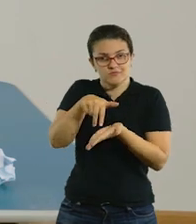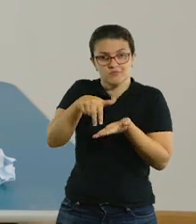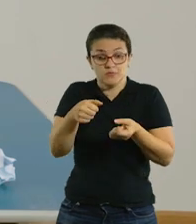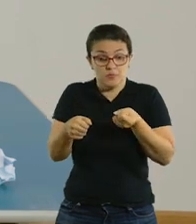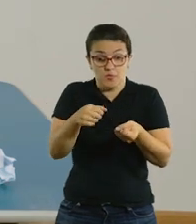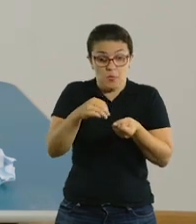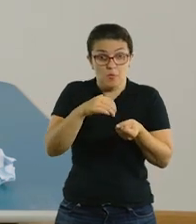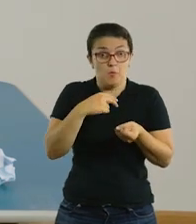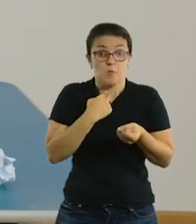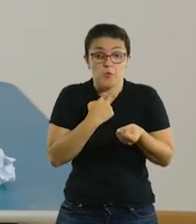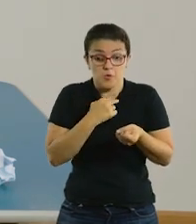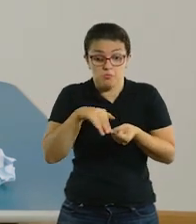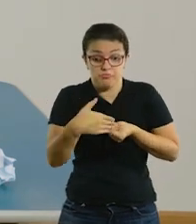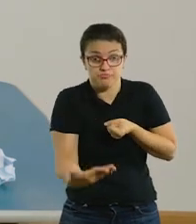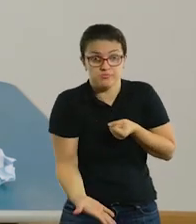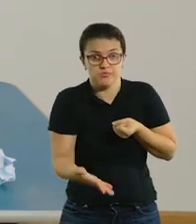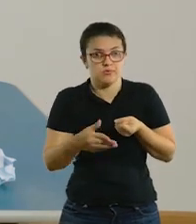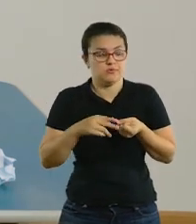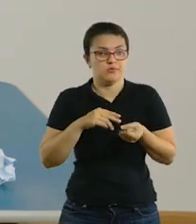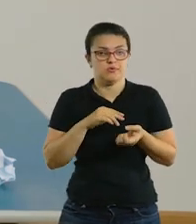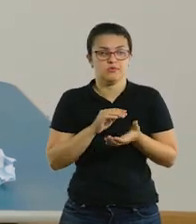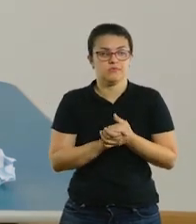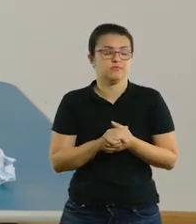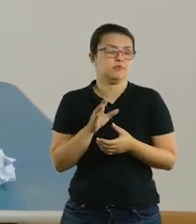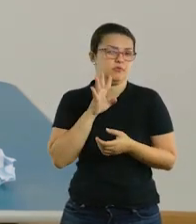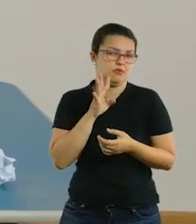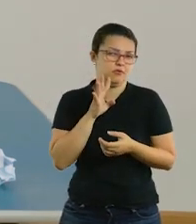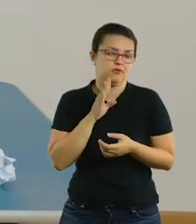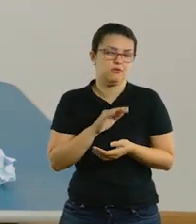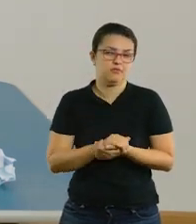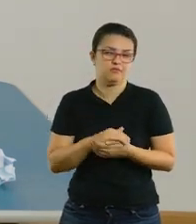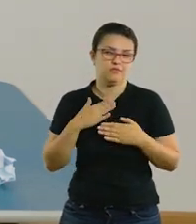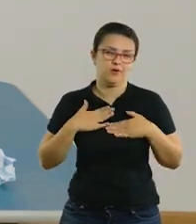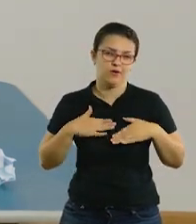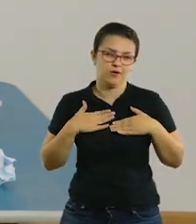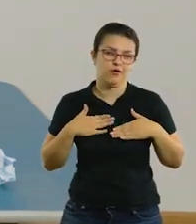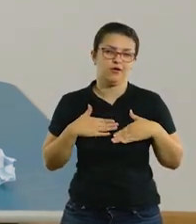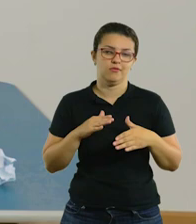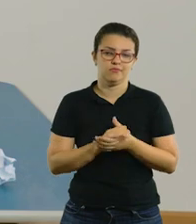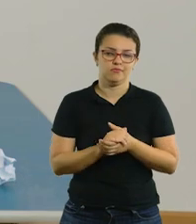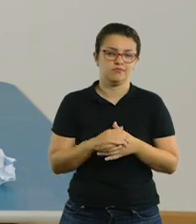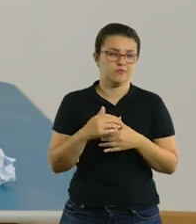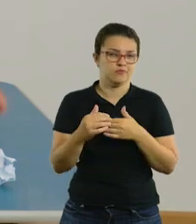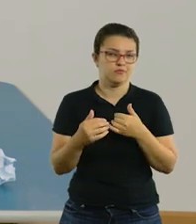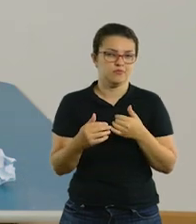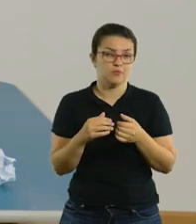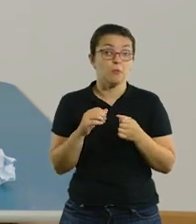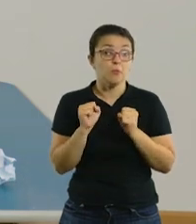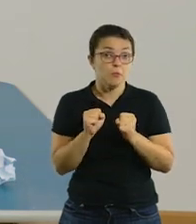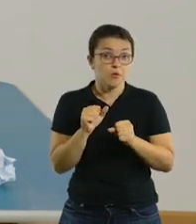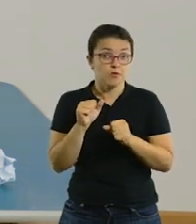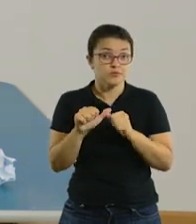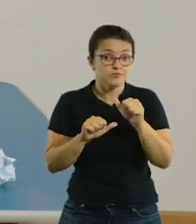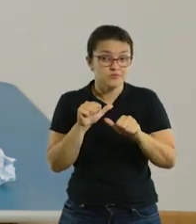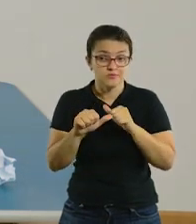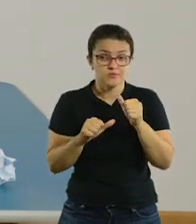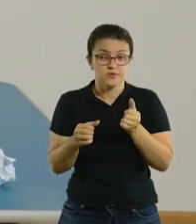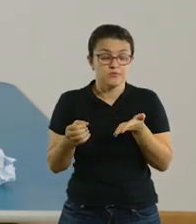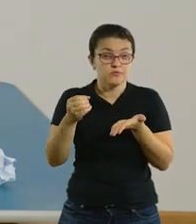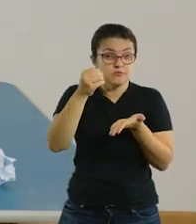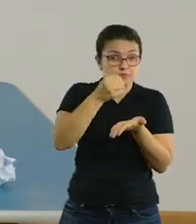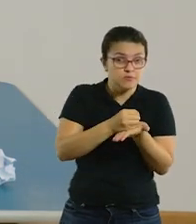né? A criança vai dançar e não pode derrubar. Tem todas as instruções ali. É bem tranquilo de fazer. Você pode ir variando os